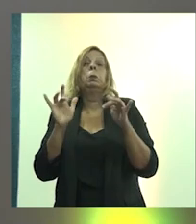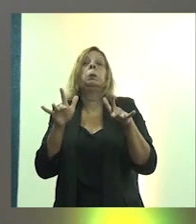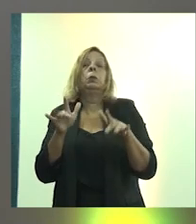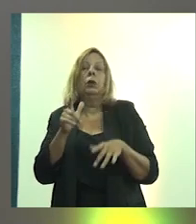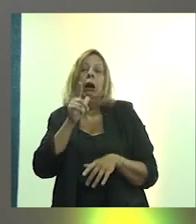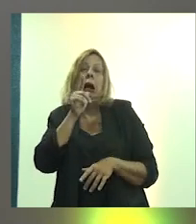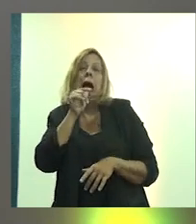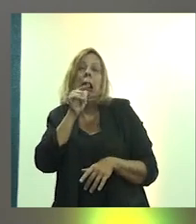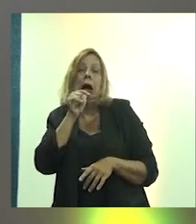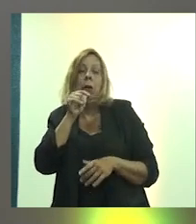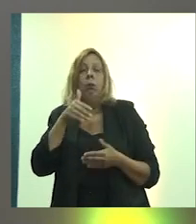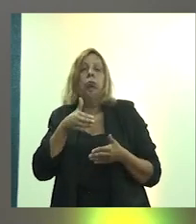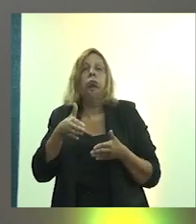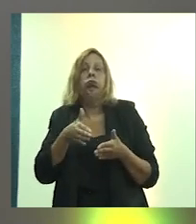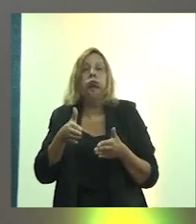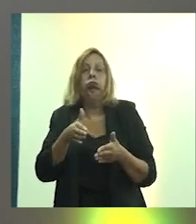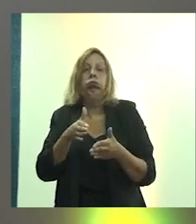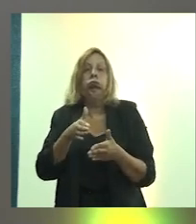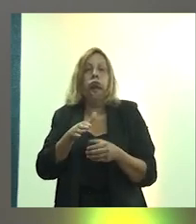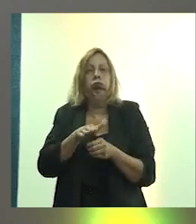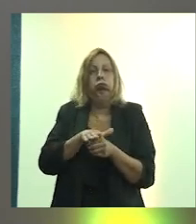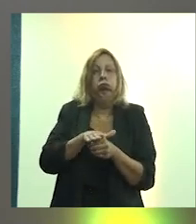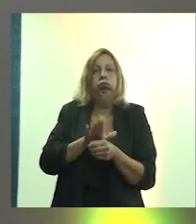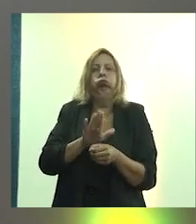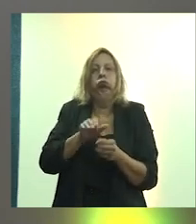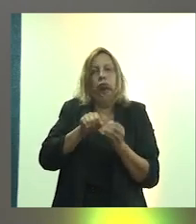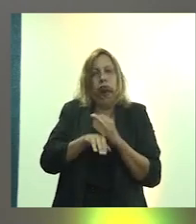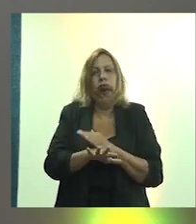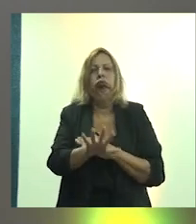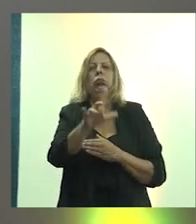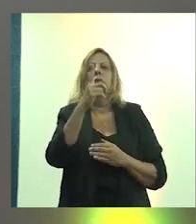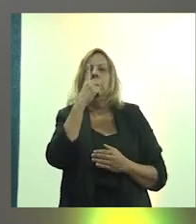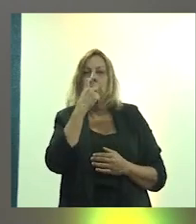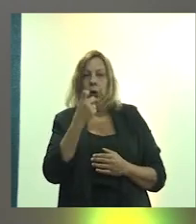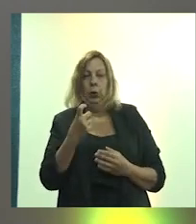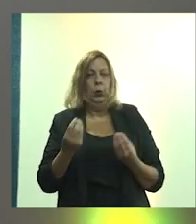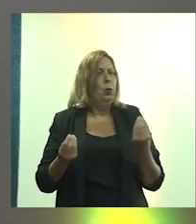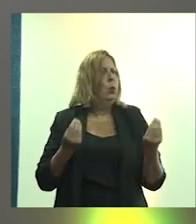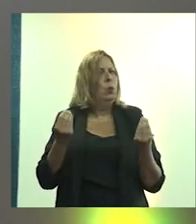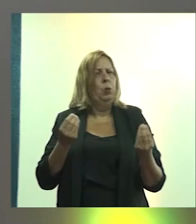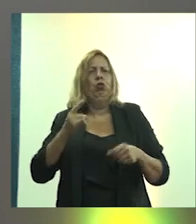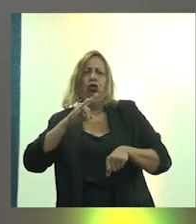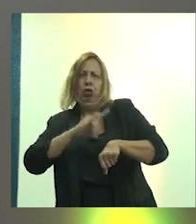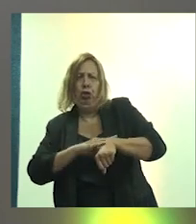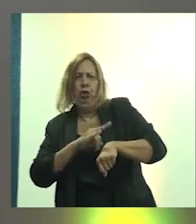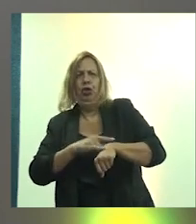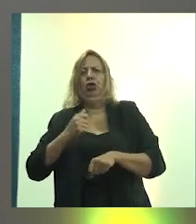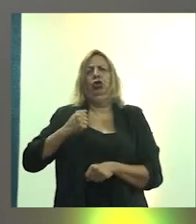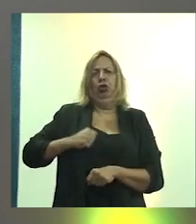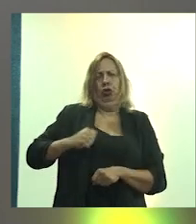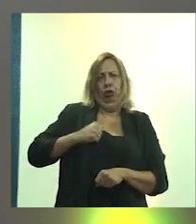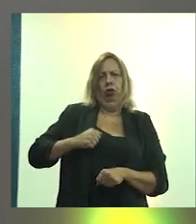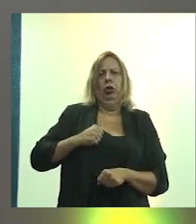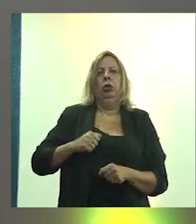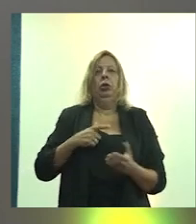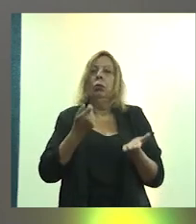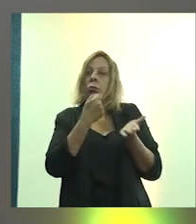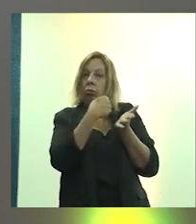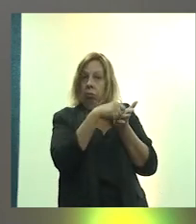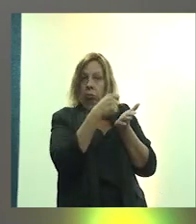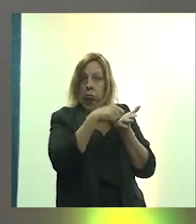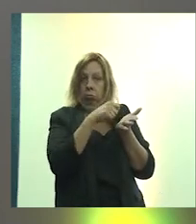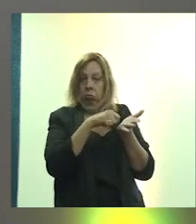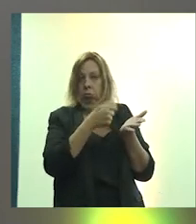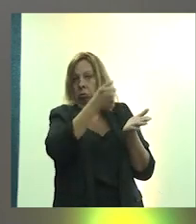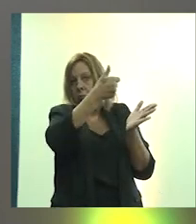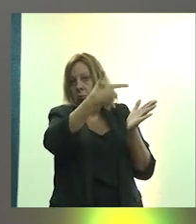água no domicílio, acessamento, destino do lixo, destino de fezes e urina. Então, é um formulário que ele basicamente está falando